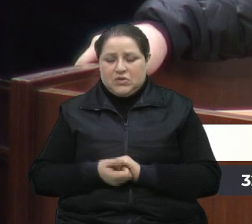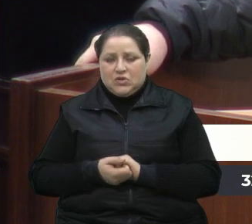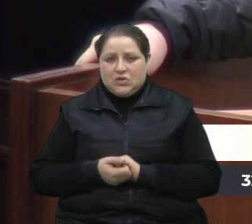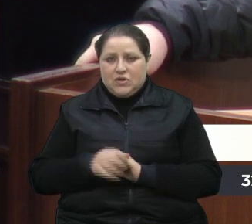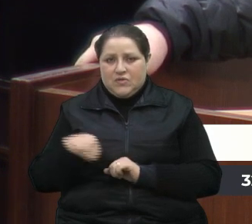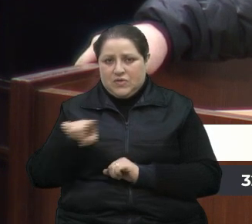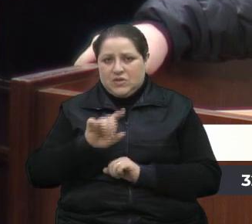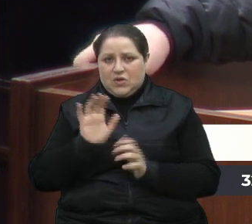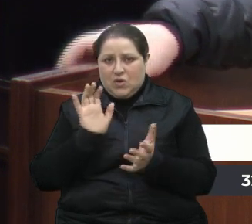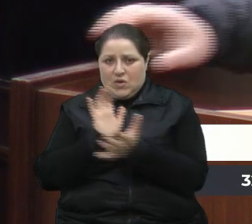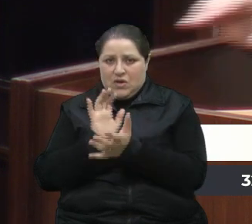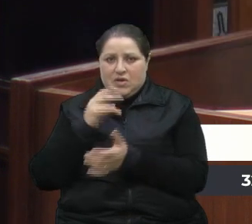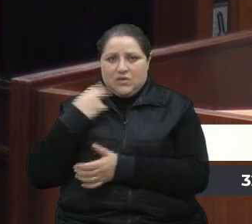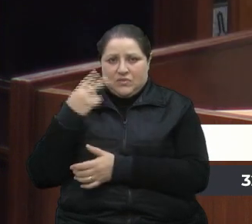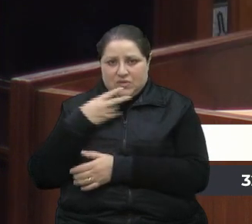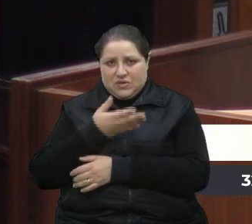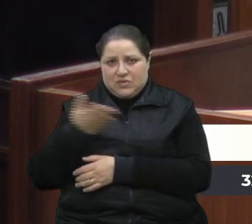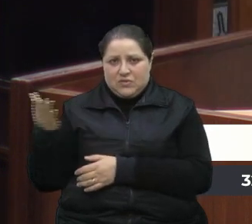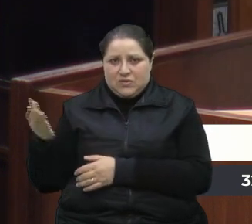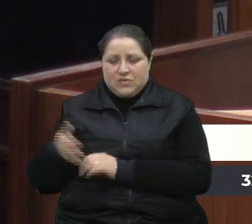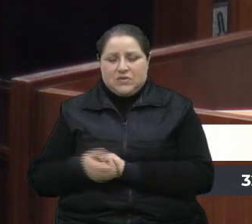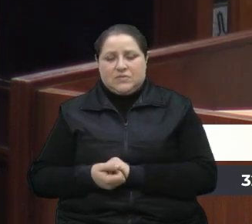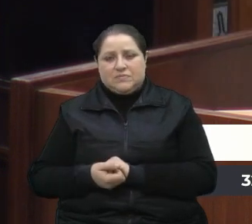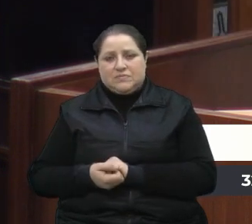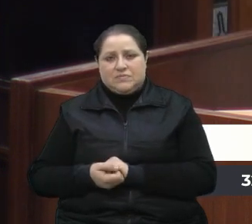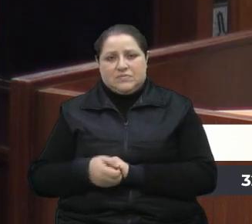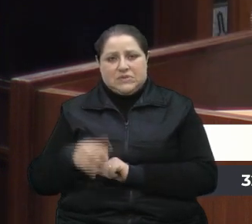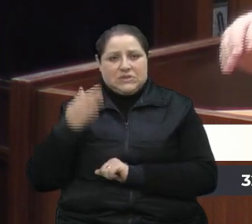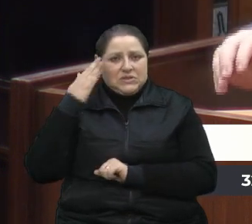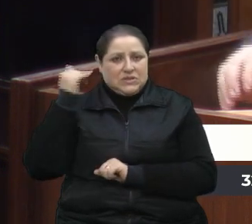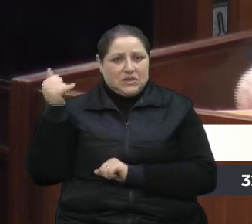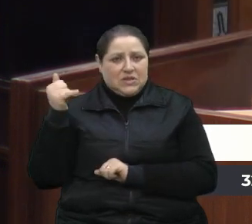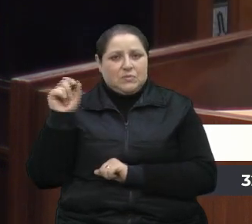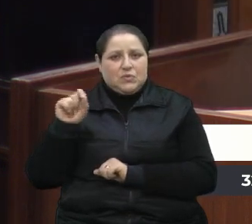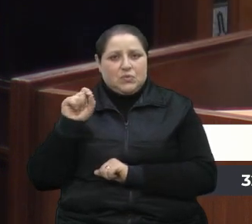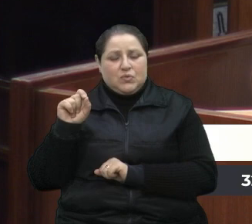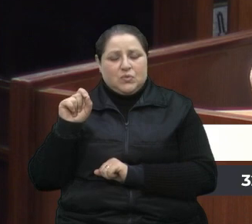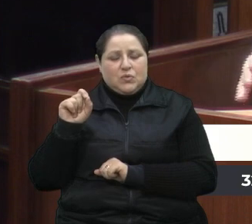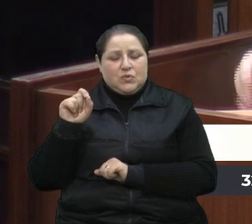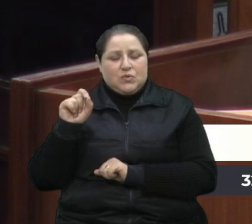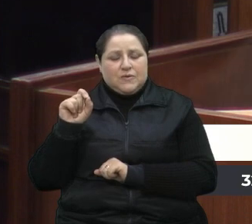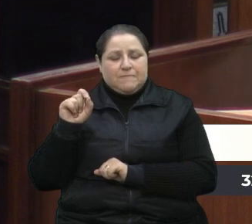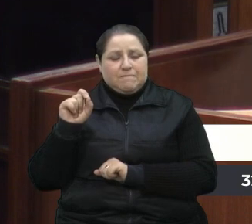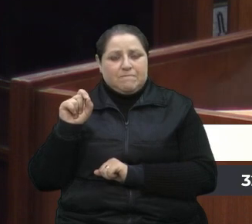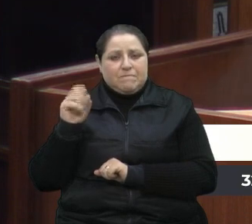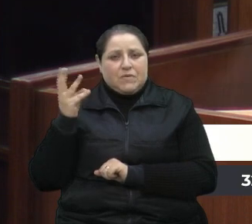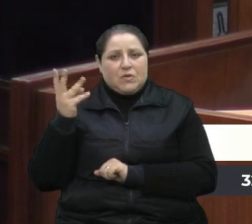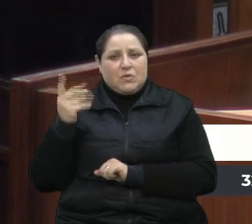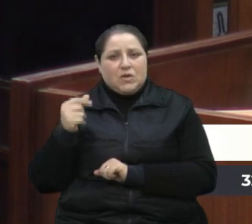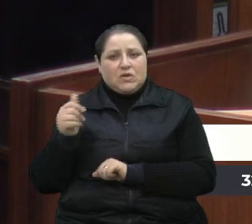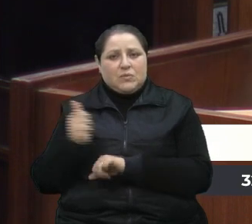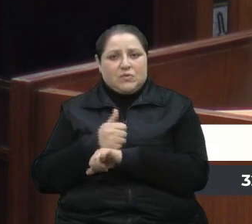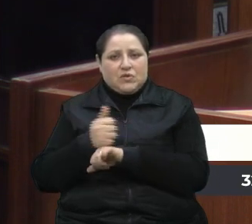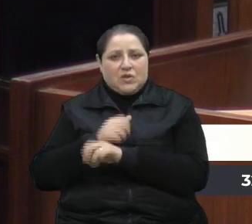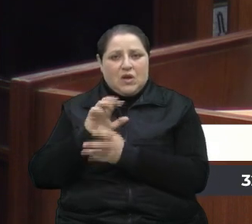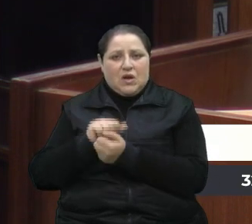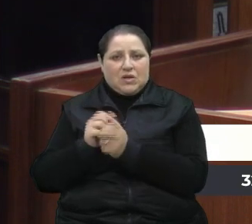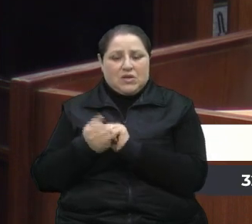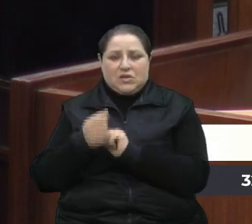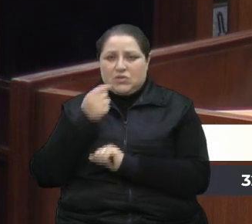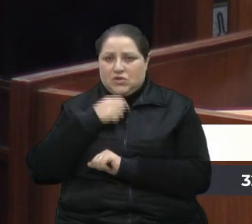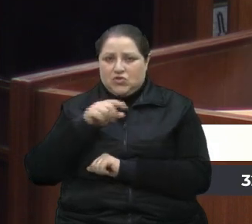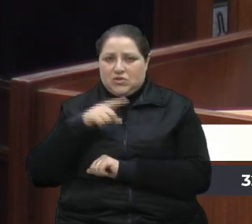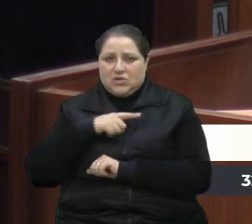nobres colegas, vereadores, tenham noção de quantos artesões a gente tem em Caxias do Sul.